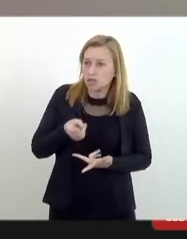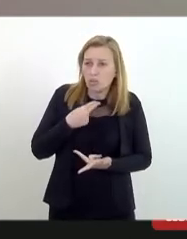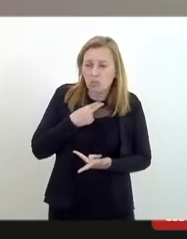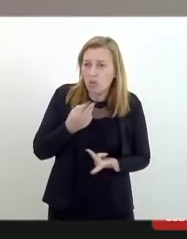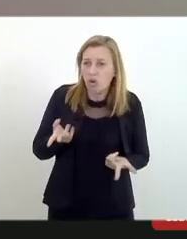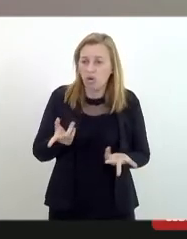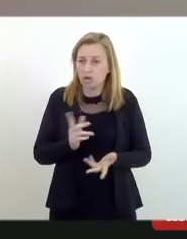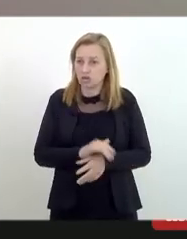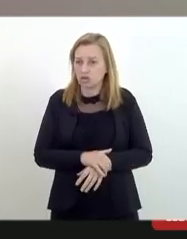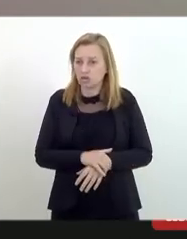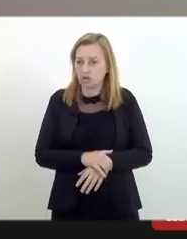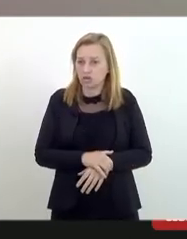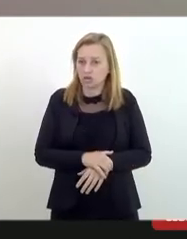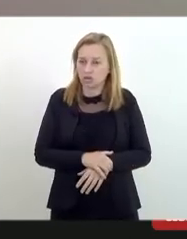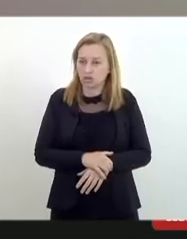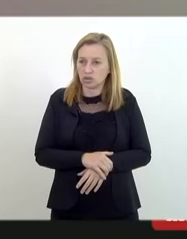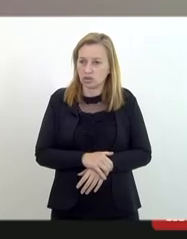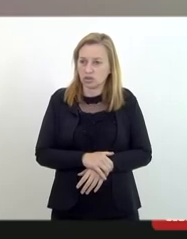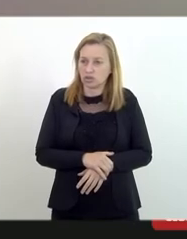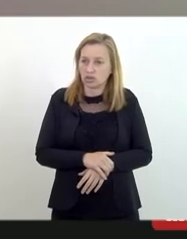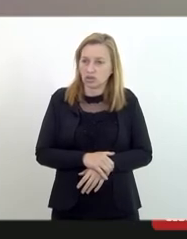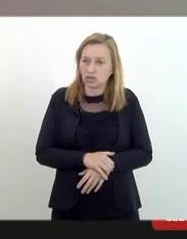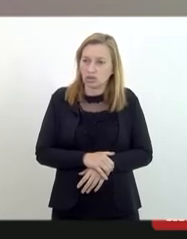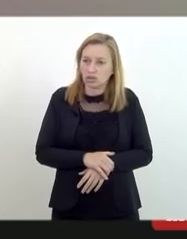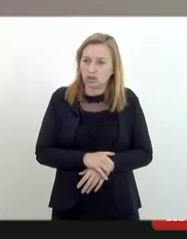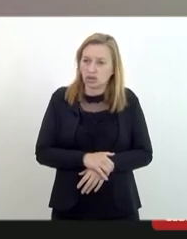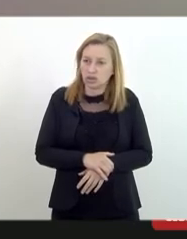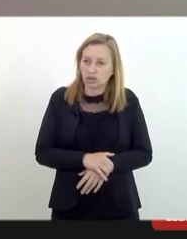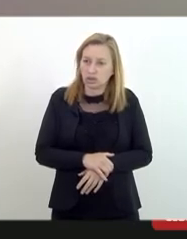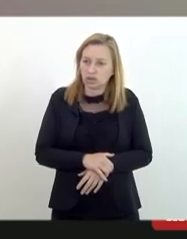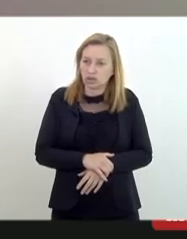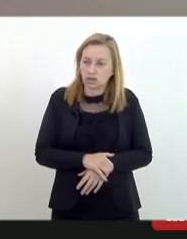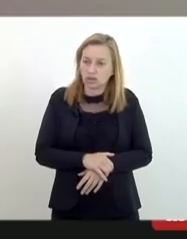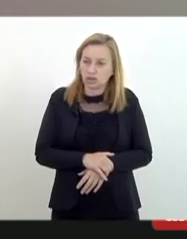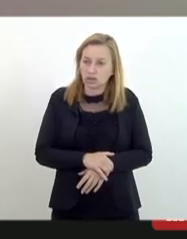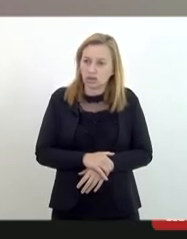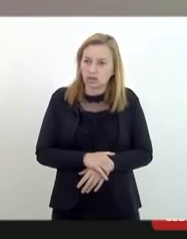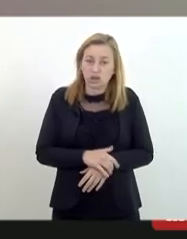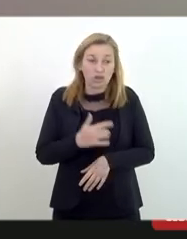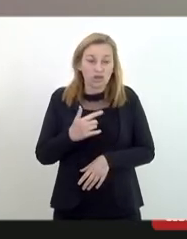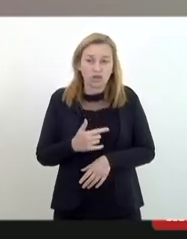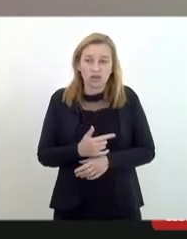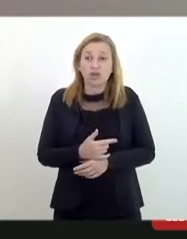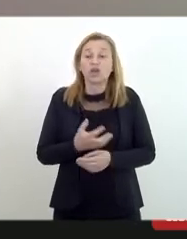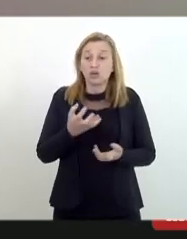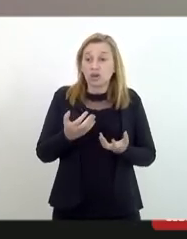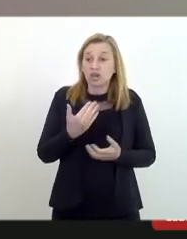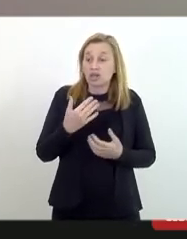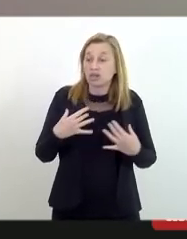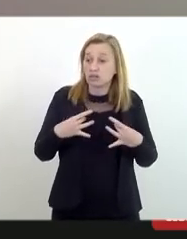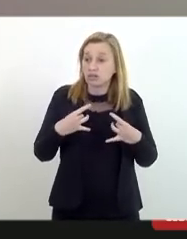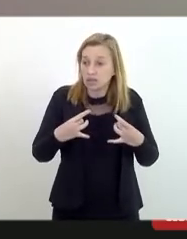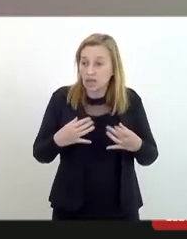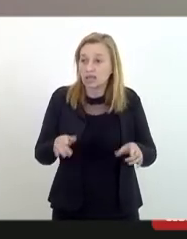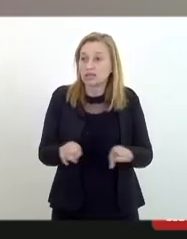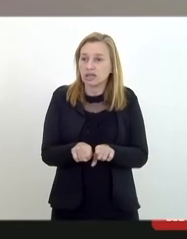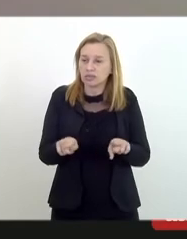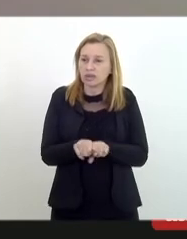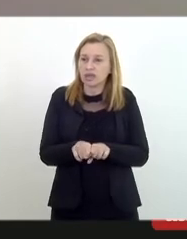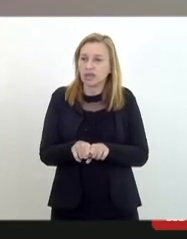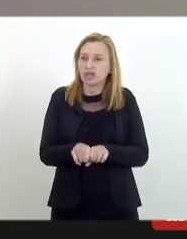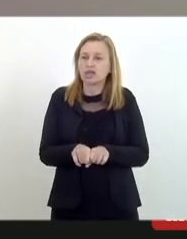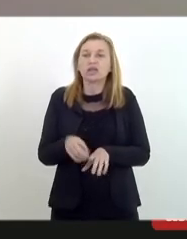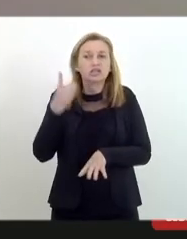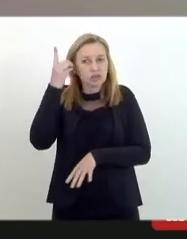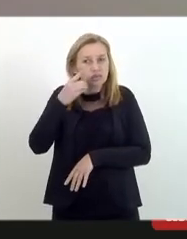condescendente com extremismo do tipo que nós vimos aqui eu gostaria de solidarizar também esse aspecto